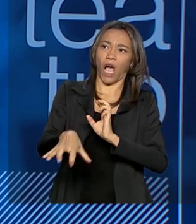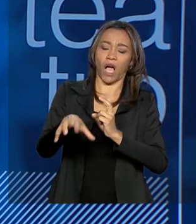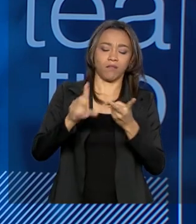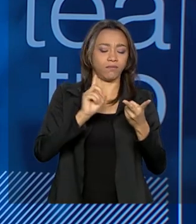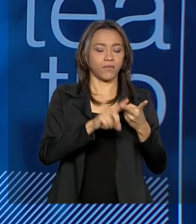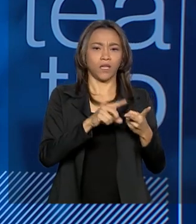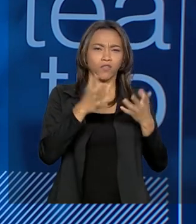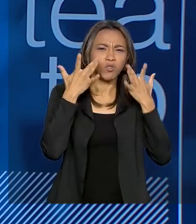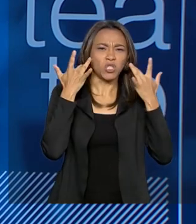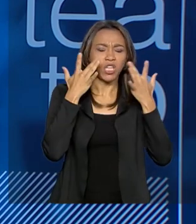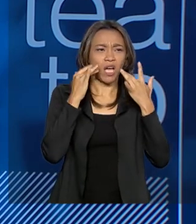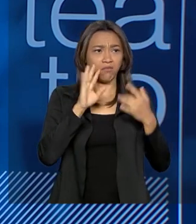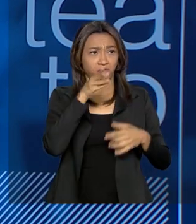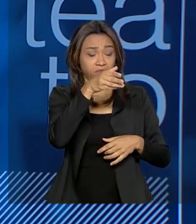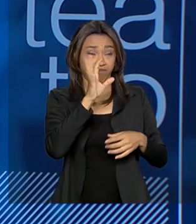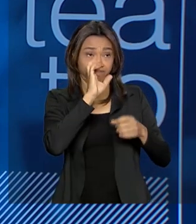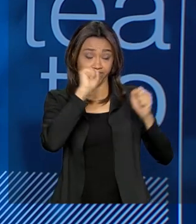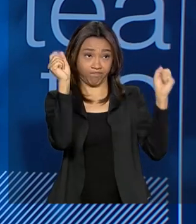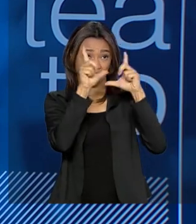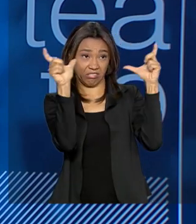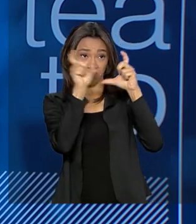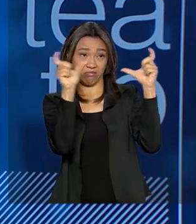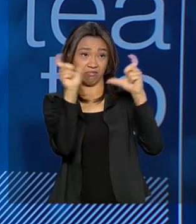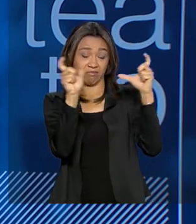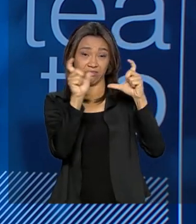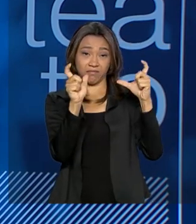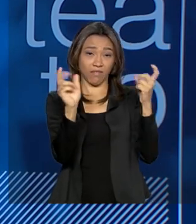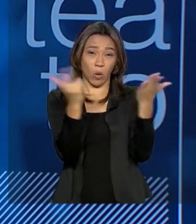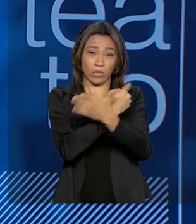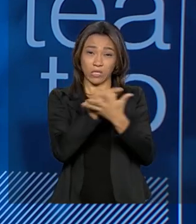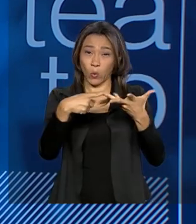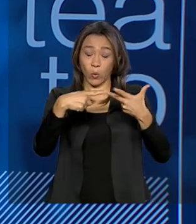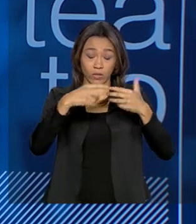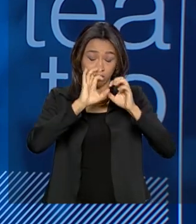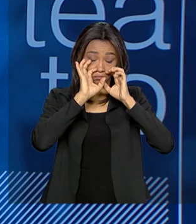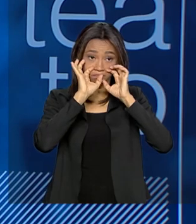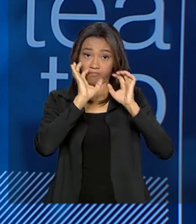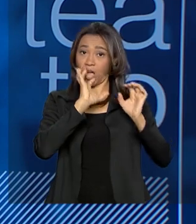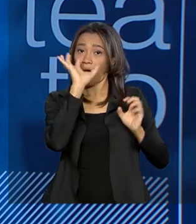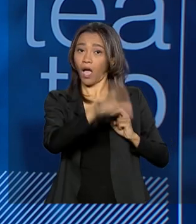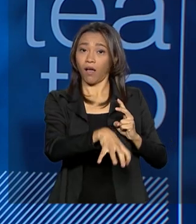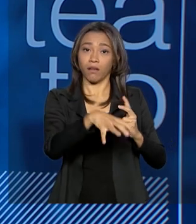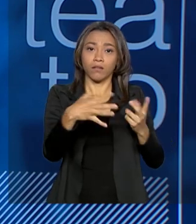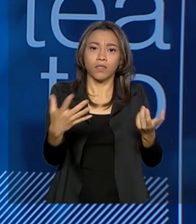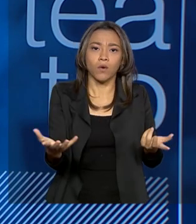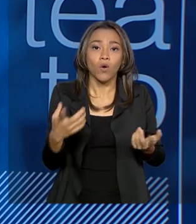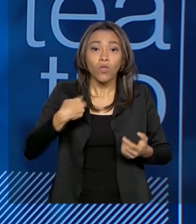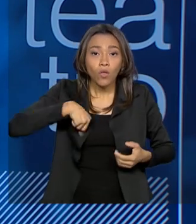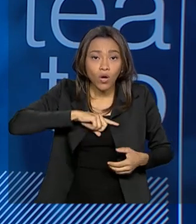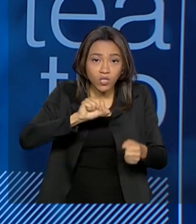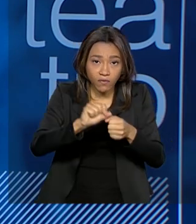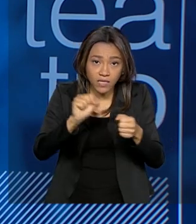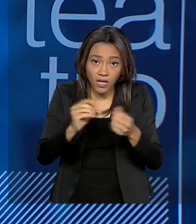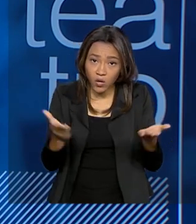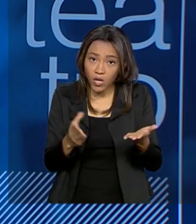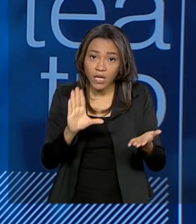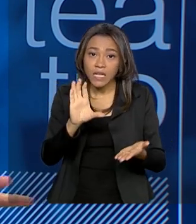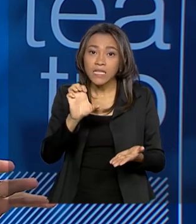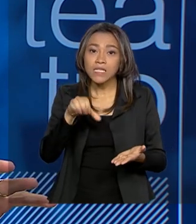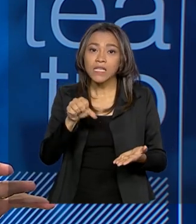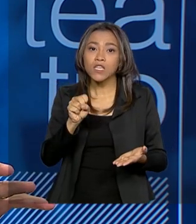viram atrocidades serem cometidas nos palcos. Então, veja, o que nós estamos tentando fazer agora não tem nada a ver com censura, tem a ver com